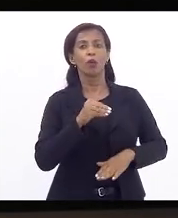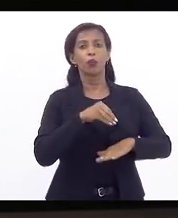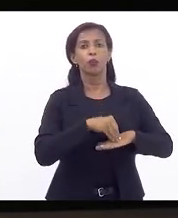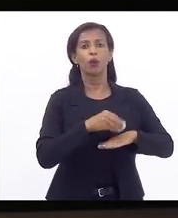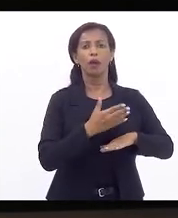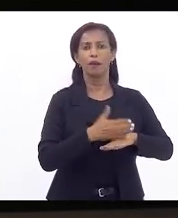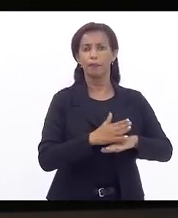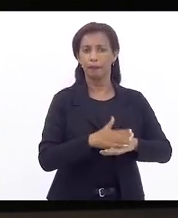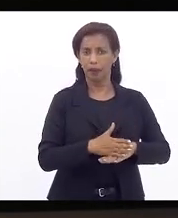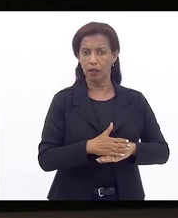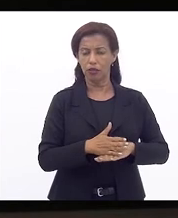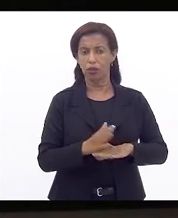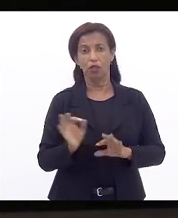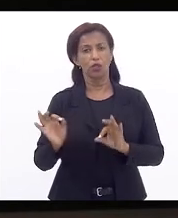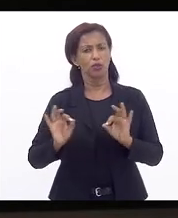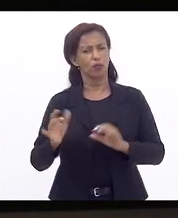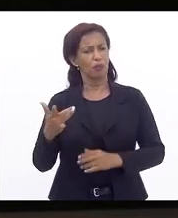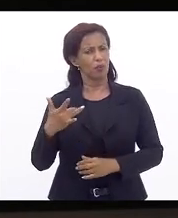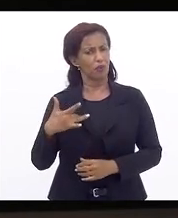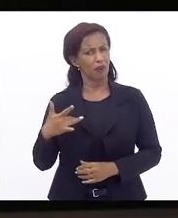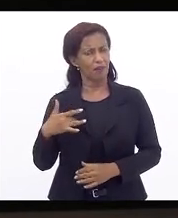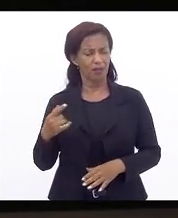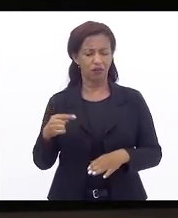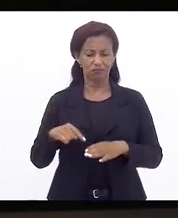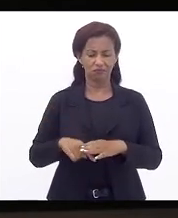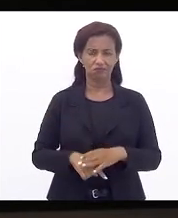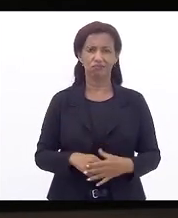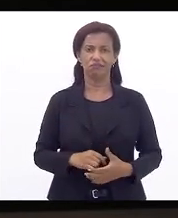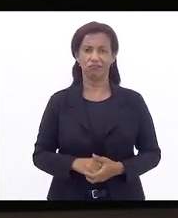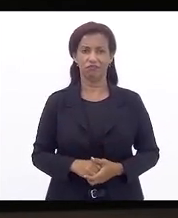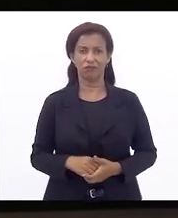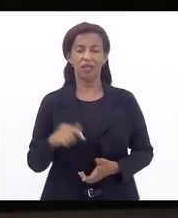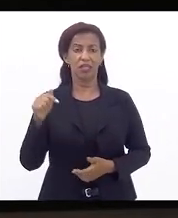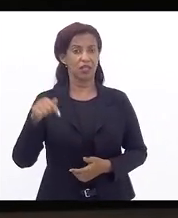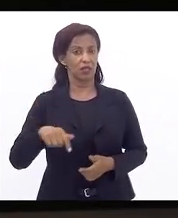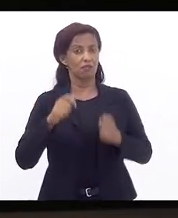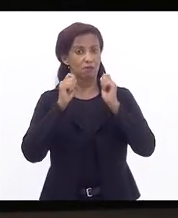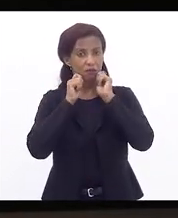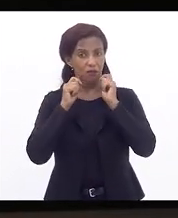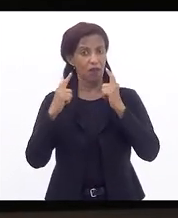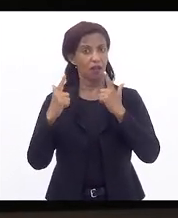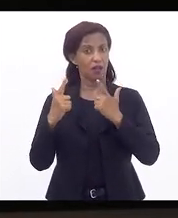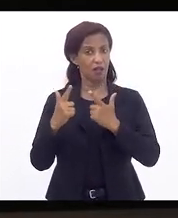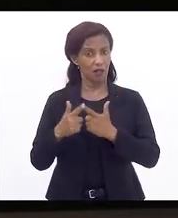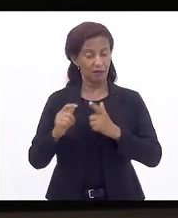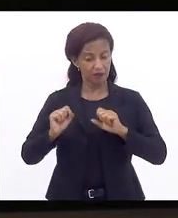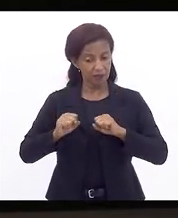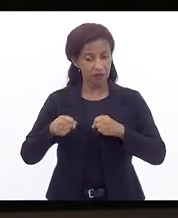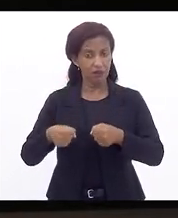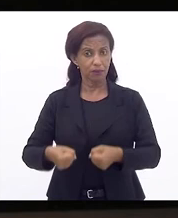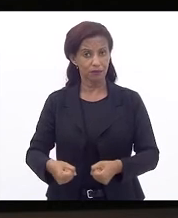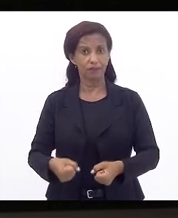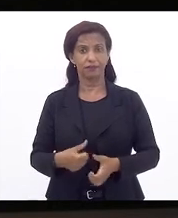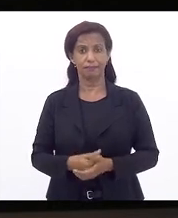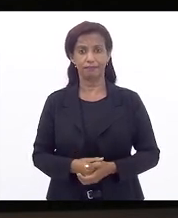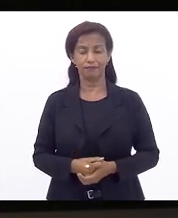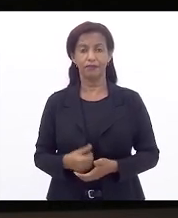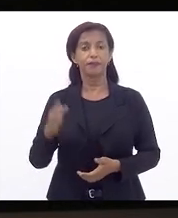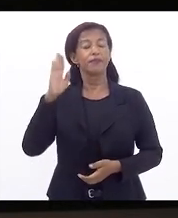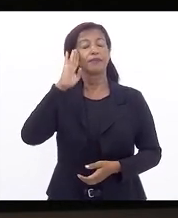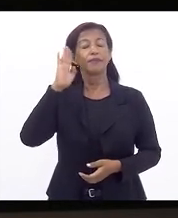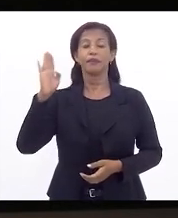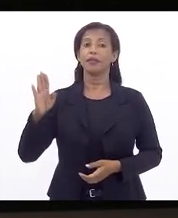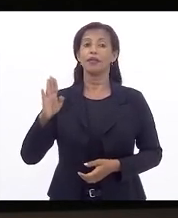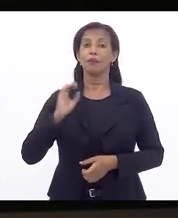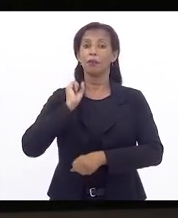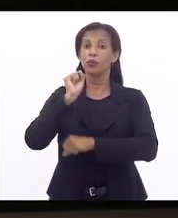em prática. De maneira que eu lamento profundamente e esta casa vai ter que se debruçar em cima disso, principalmente